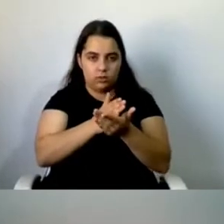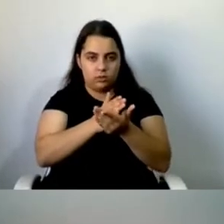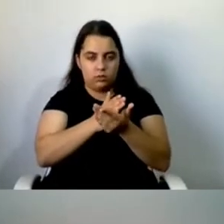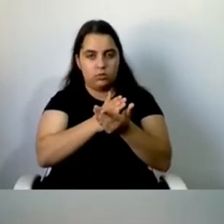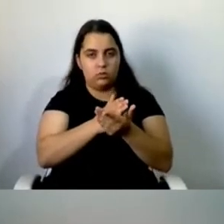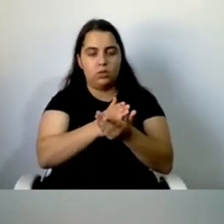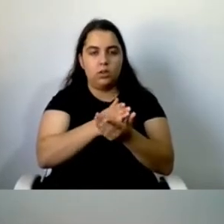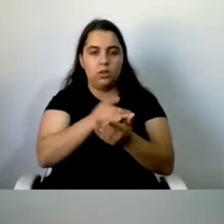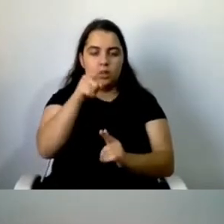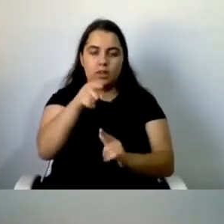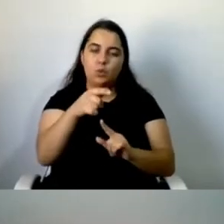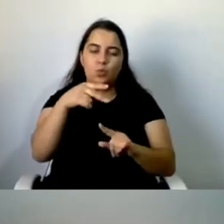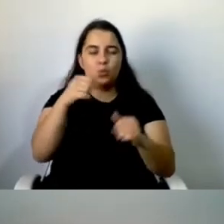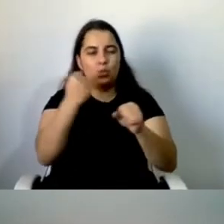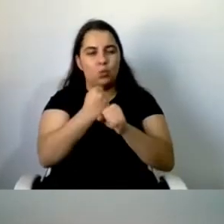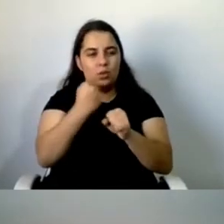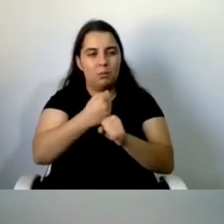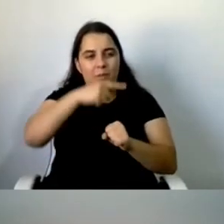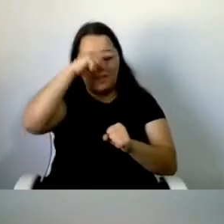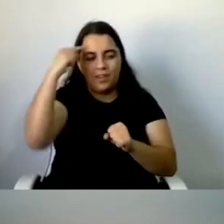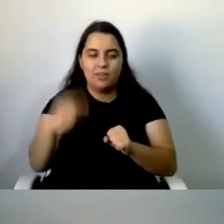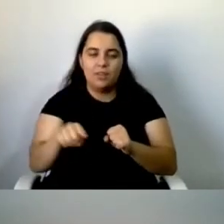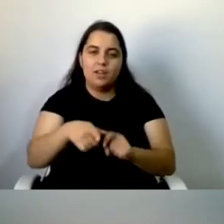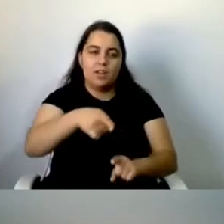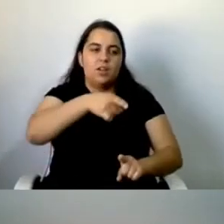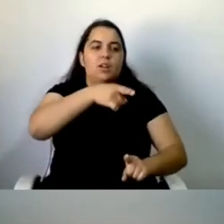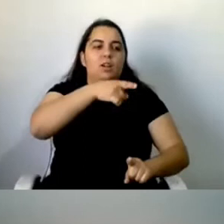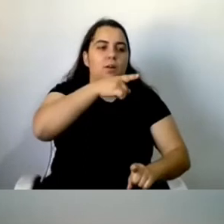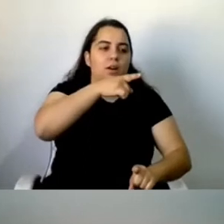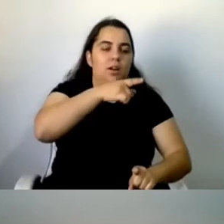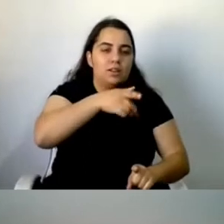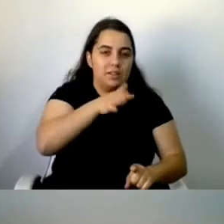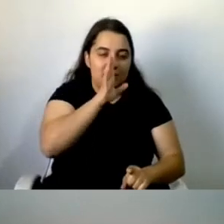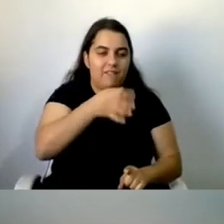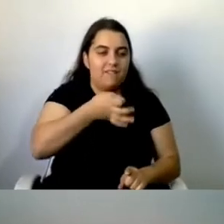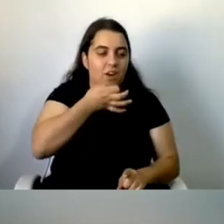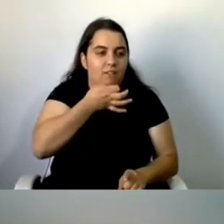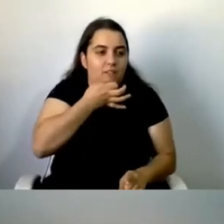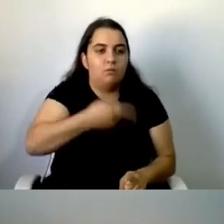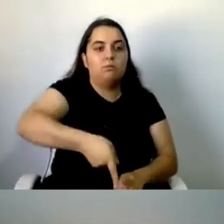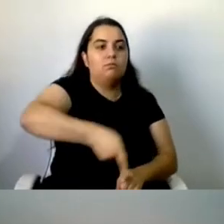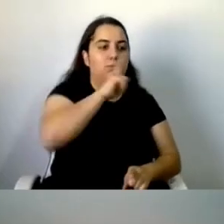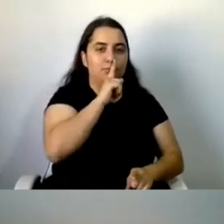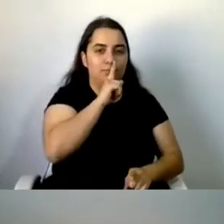trabalho de nos mandar calar quando a fala demais. Eu agradeço que isso não aconteça.